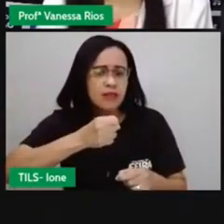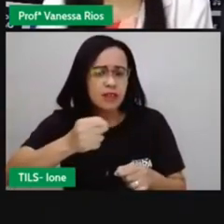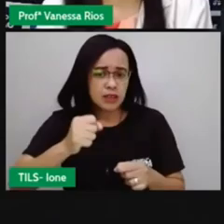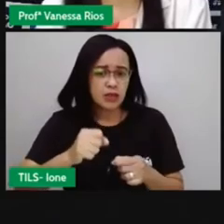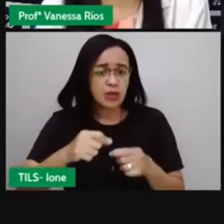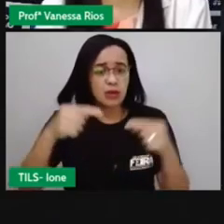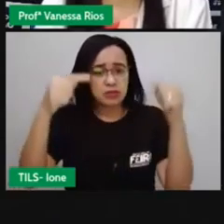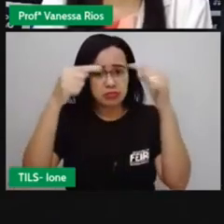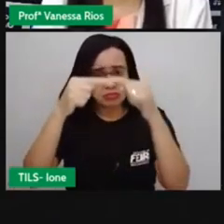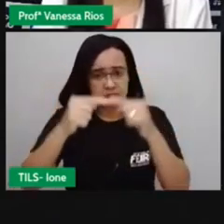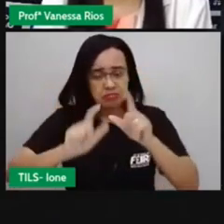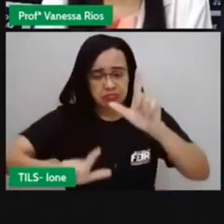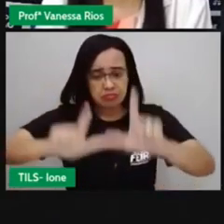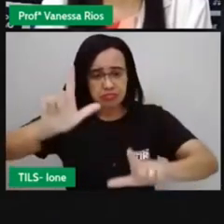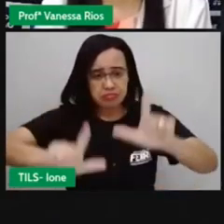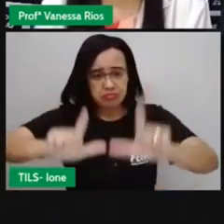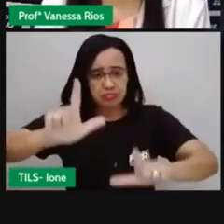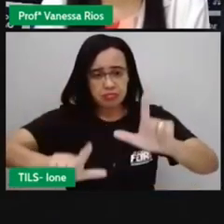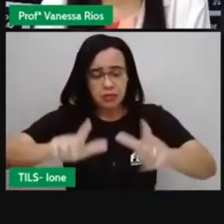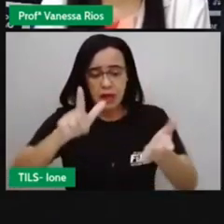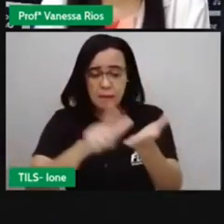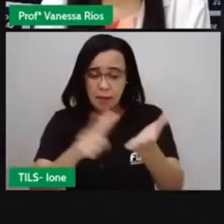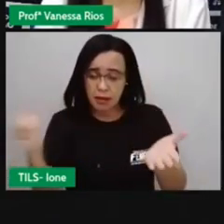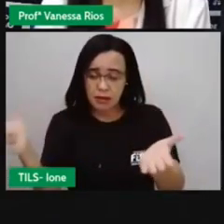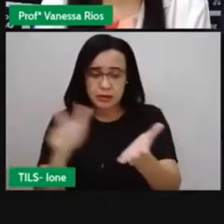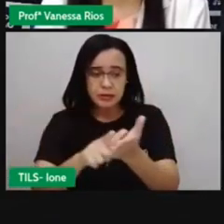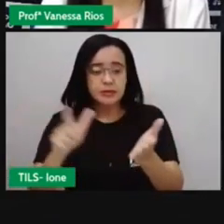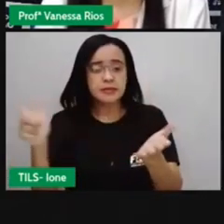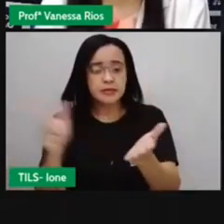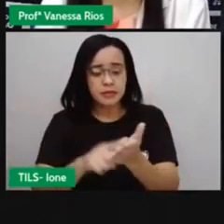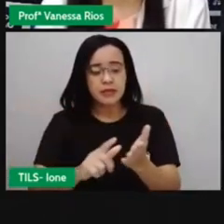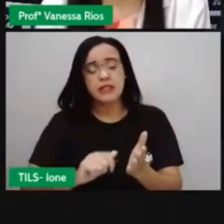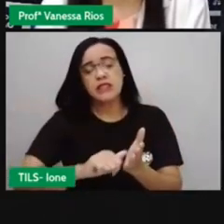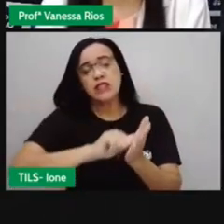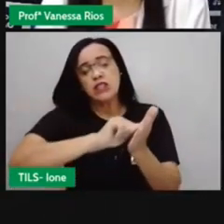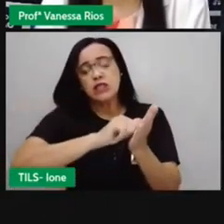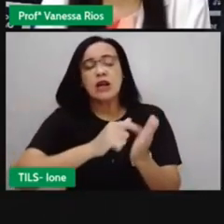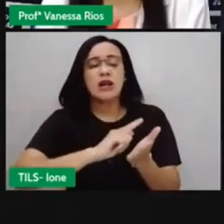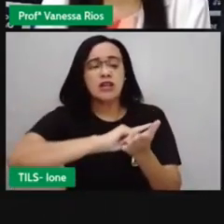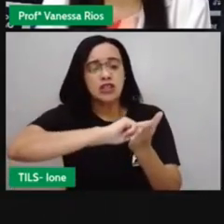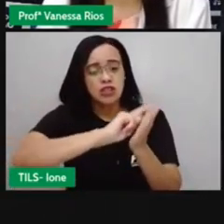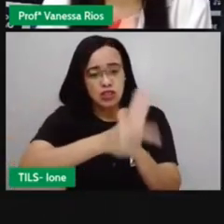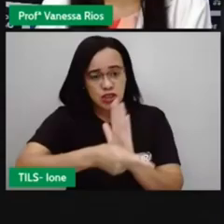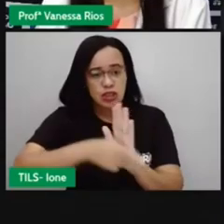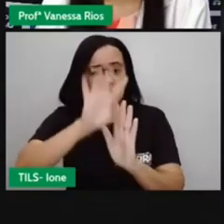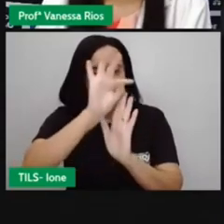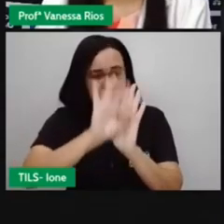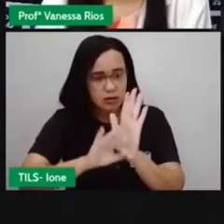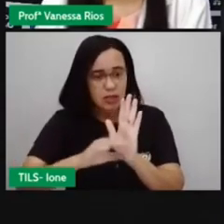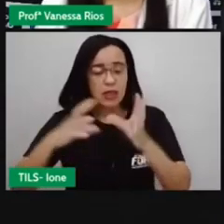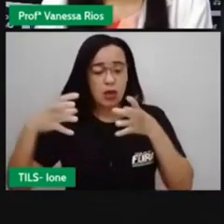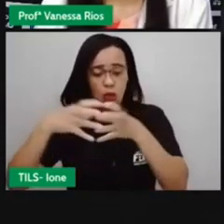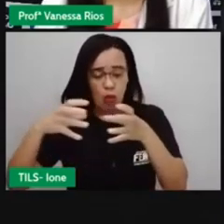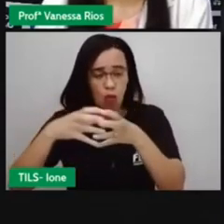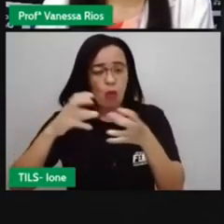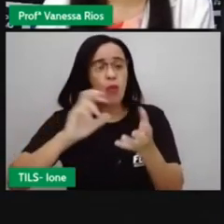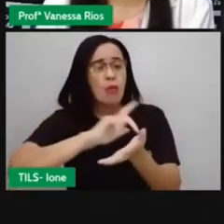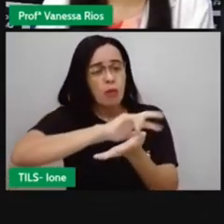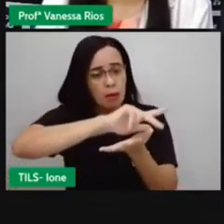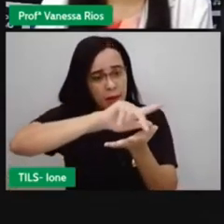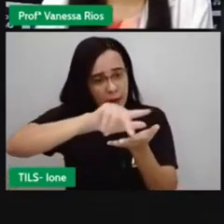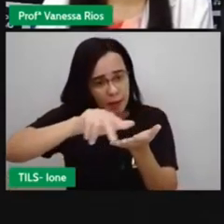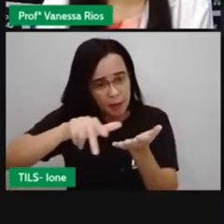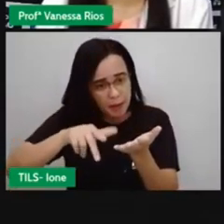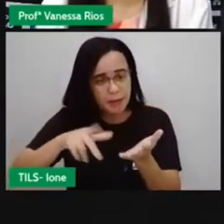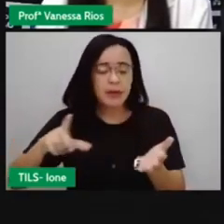e aprendendo sobre vários gêneros que fazem parte aí dos grupos dos textos jornalísticos? Pois